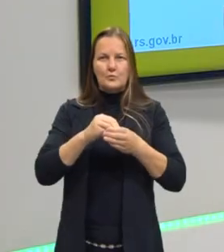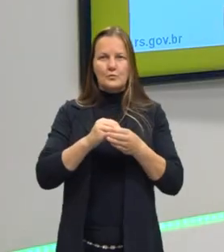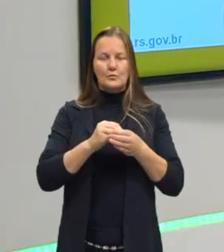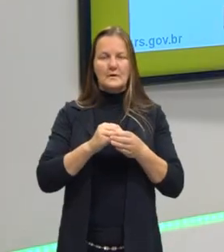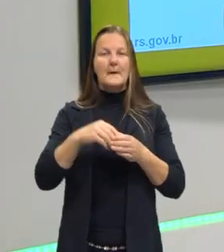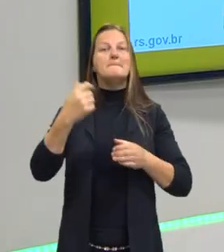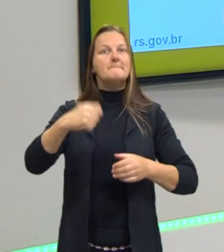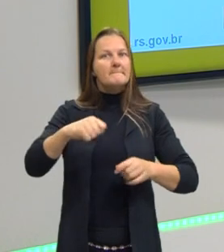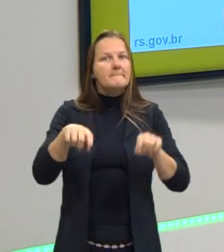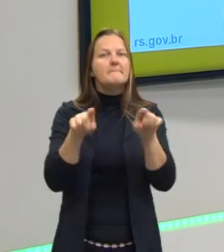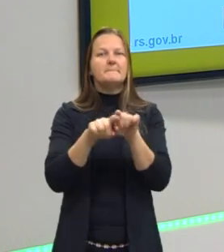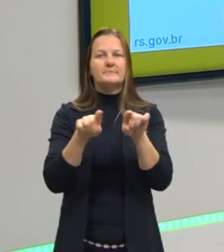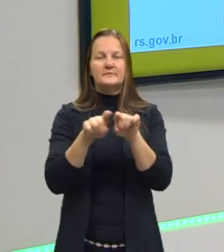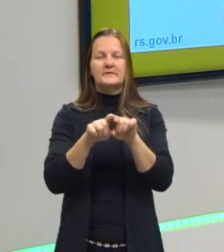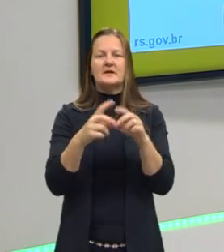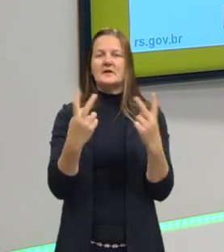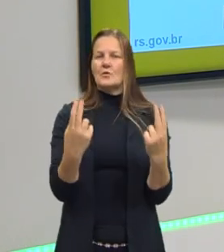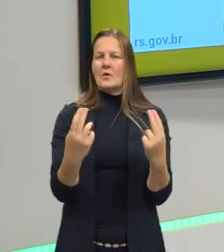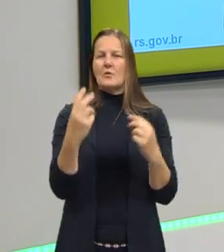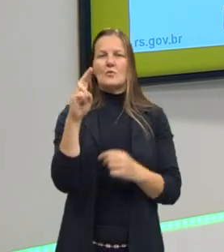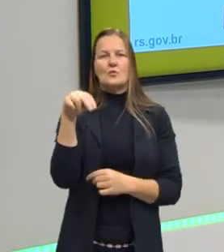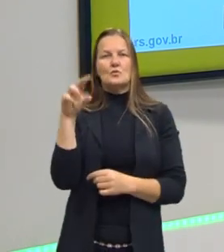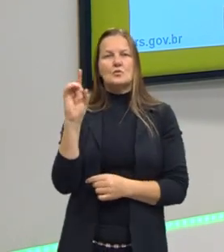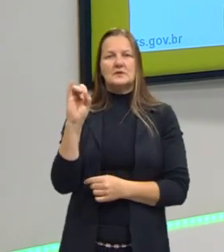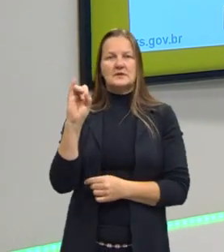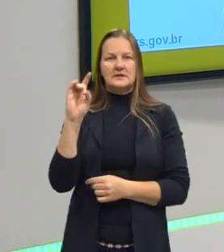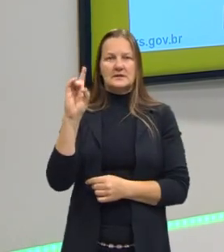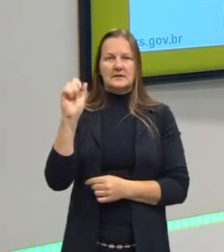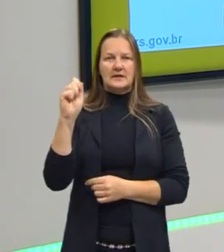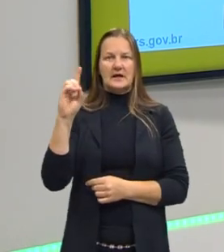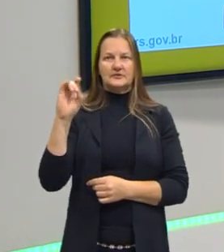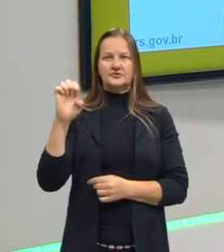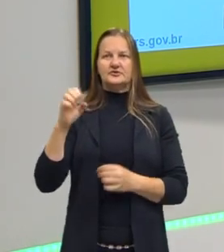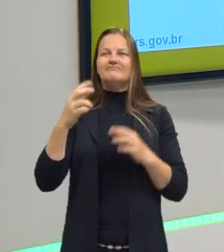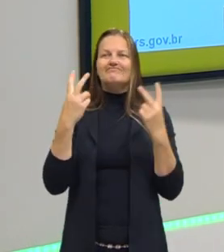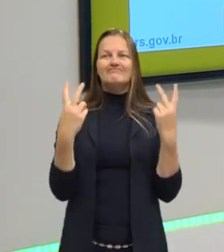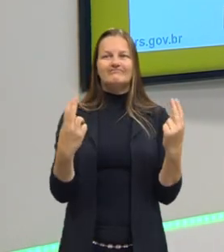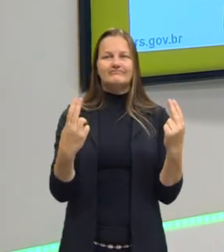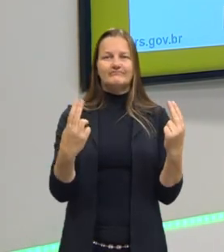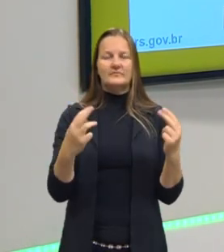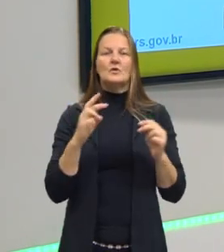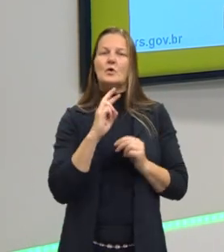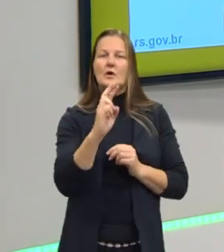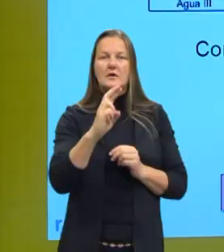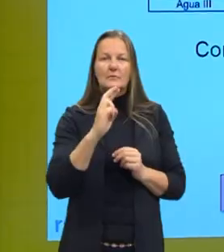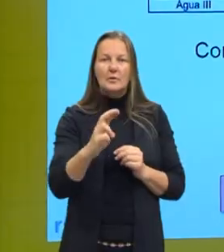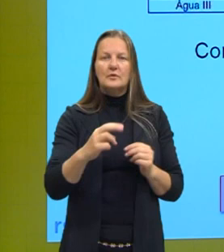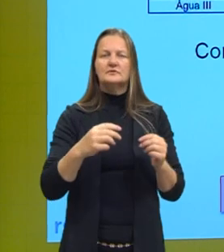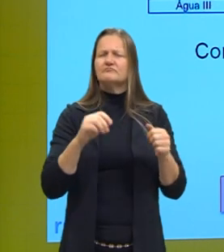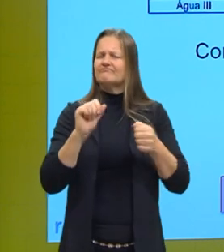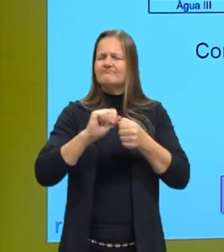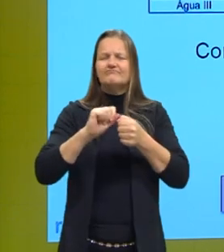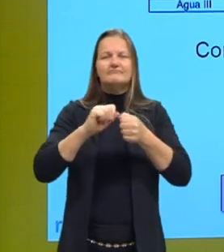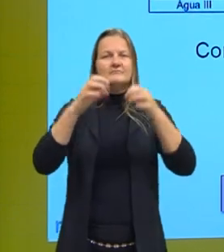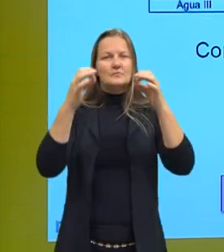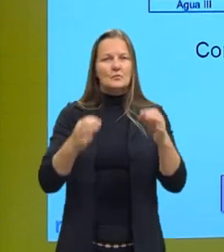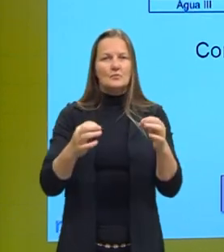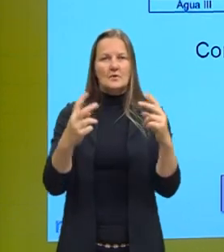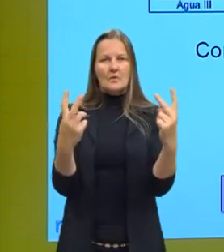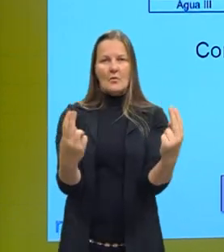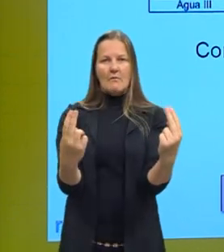preciso trazer para a mesma unidade que está sendo utilizada nas respostas, que é gramas e notação científica.